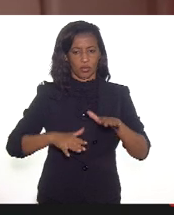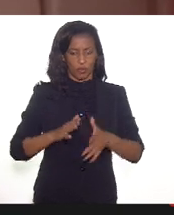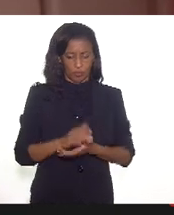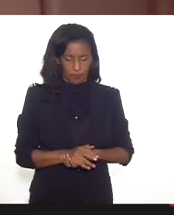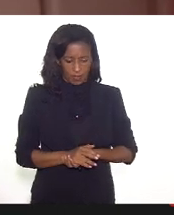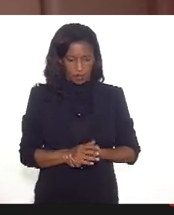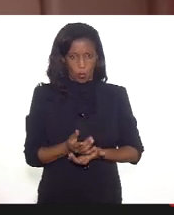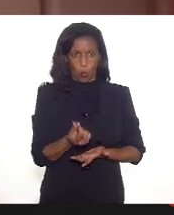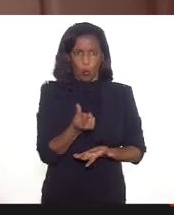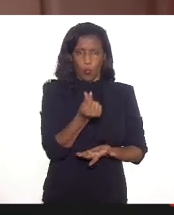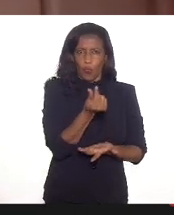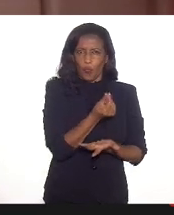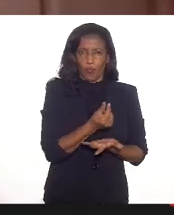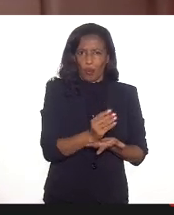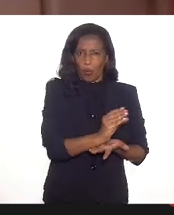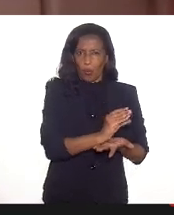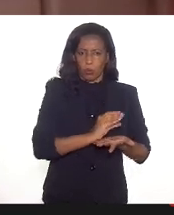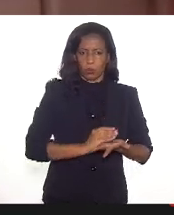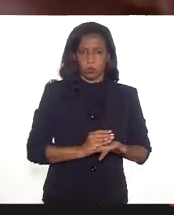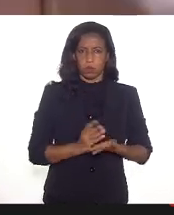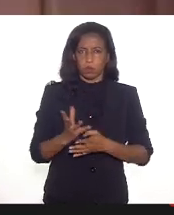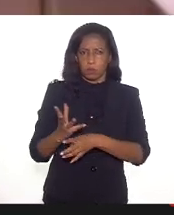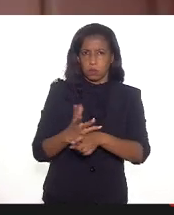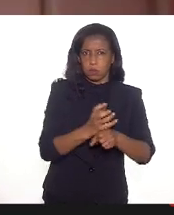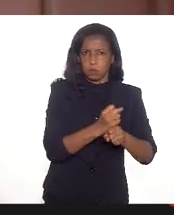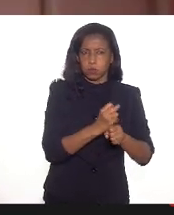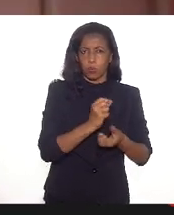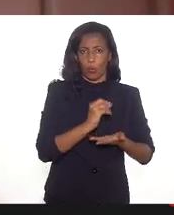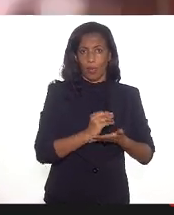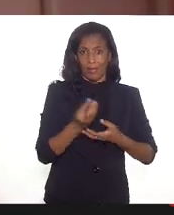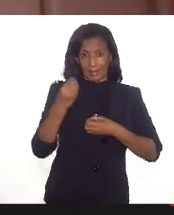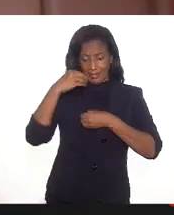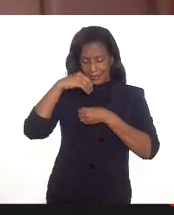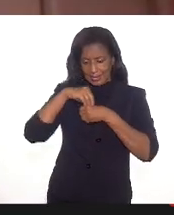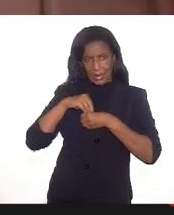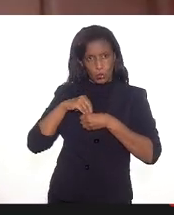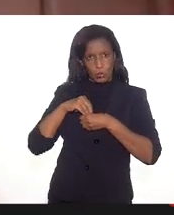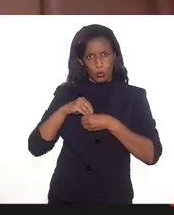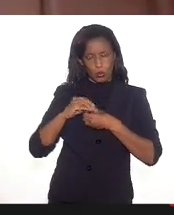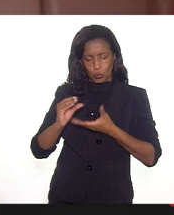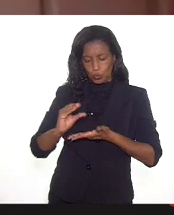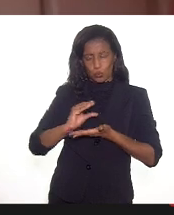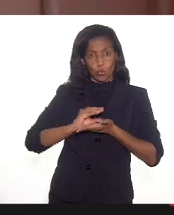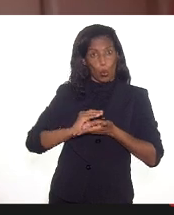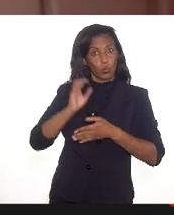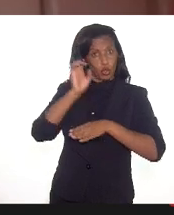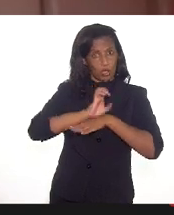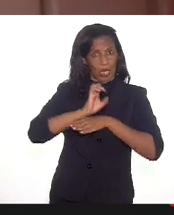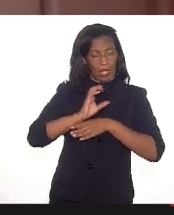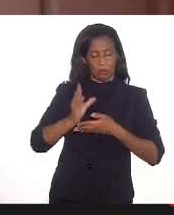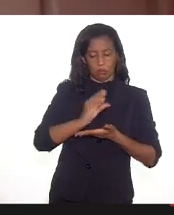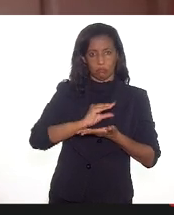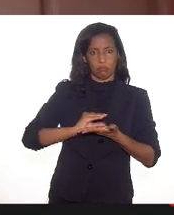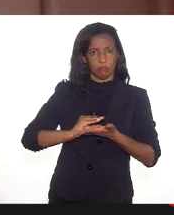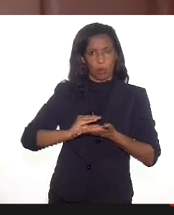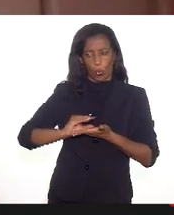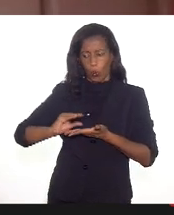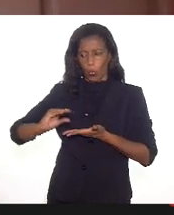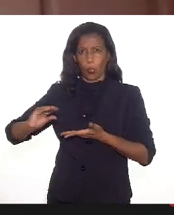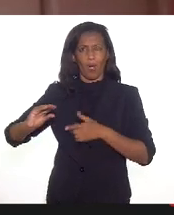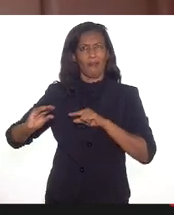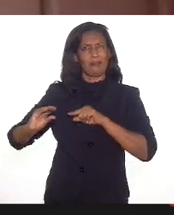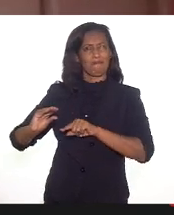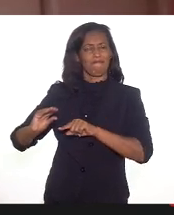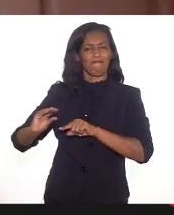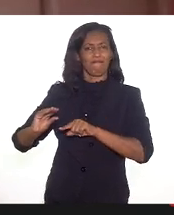orçamentária que dentro do escopo de orçamento do Estado é uma quantia